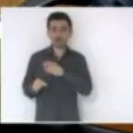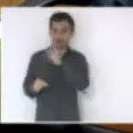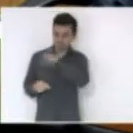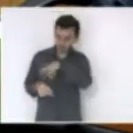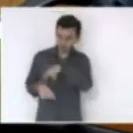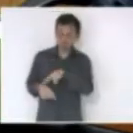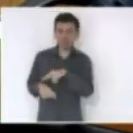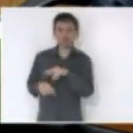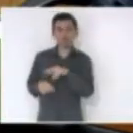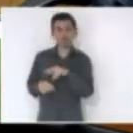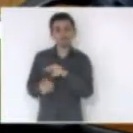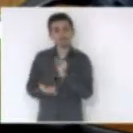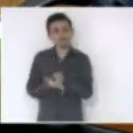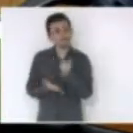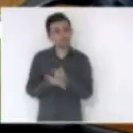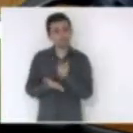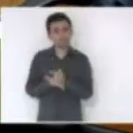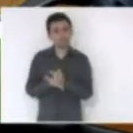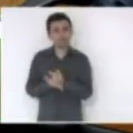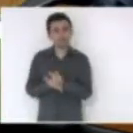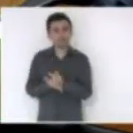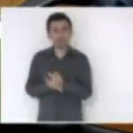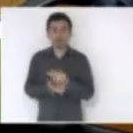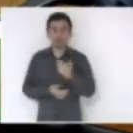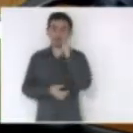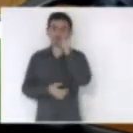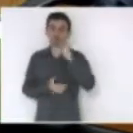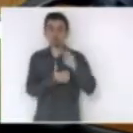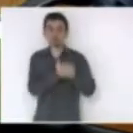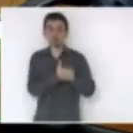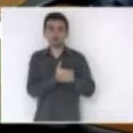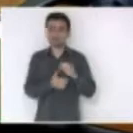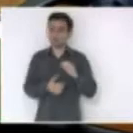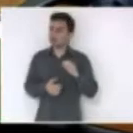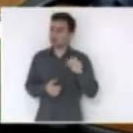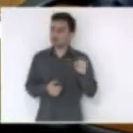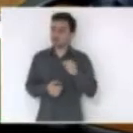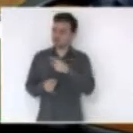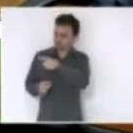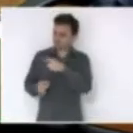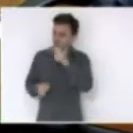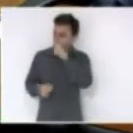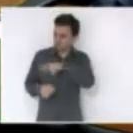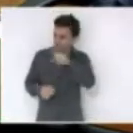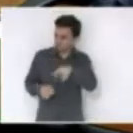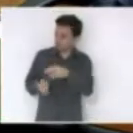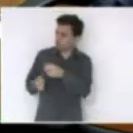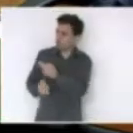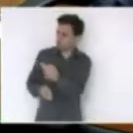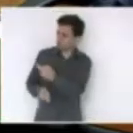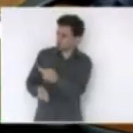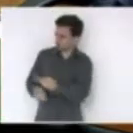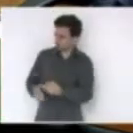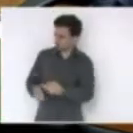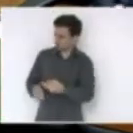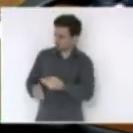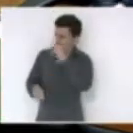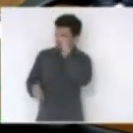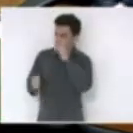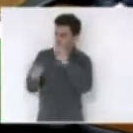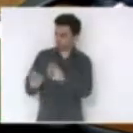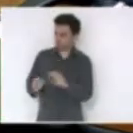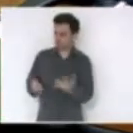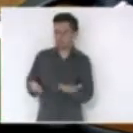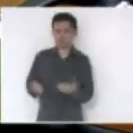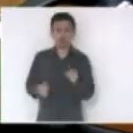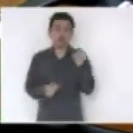tem razão aí a mulher do Vidalzinho olha os dois ele disse mas você deu razão para os dois você não devia ter dado você tem razão é